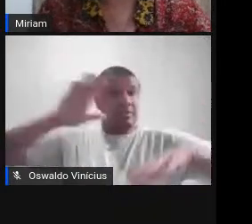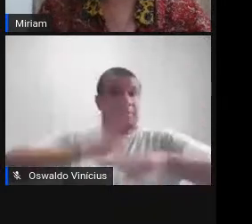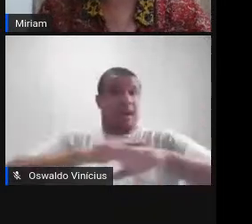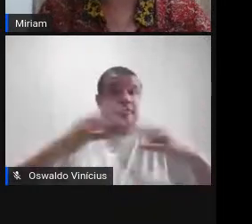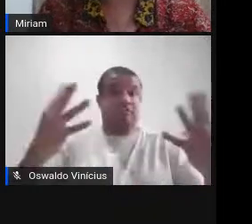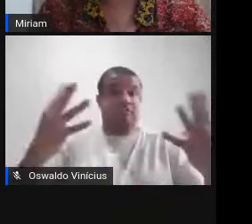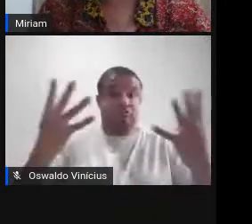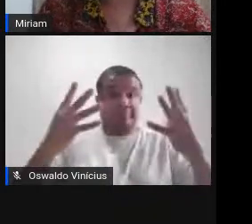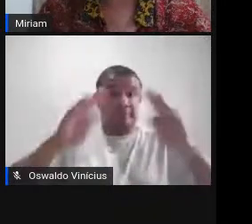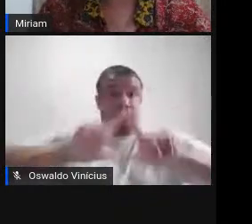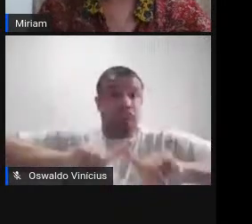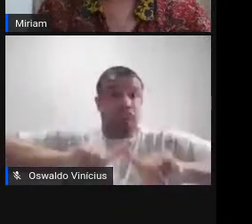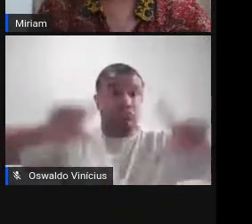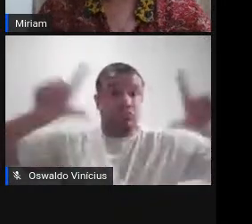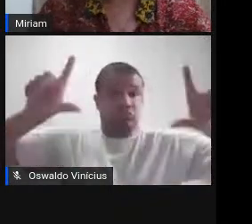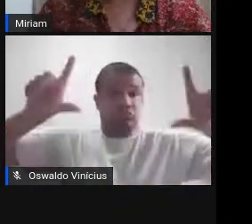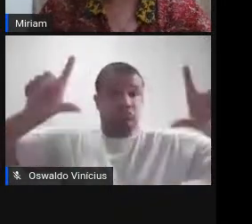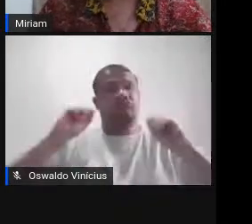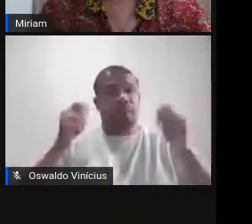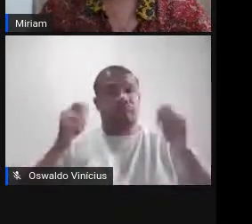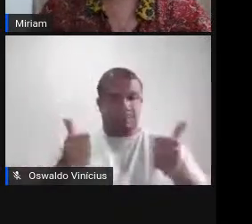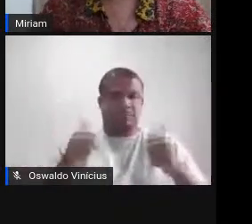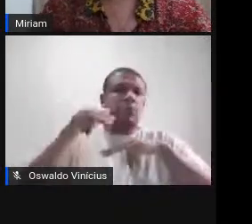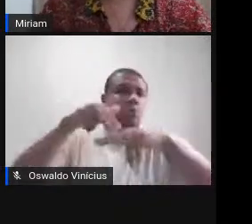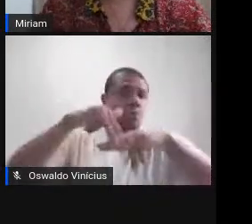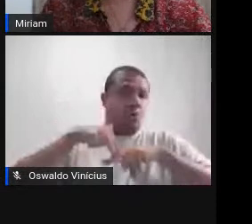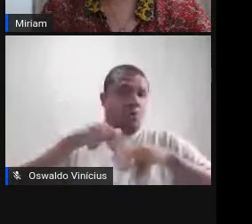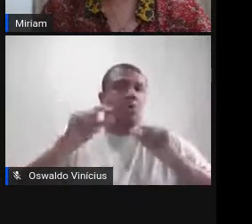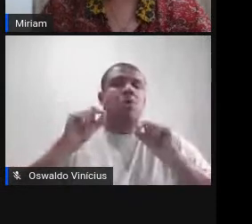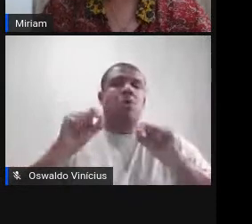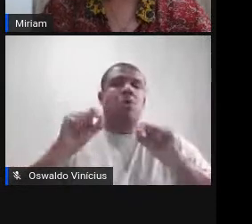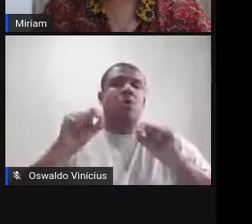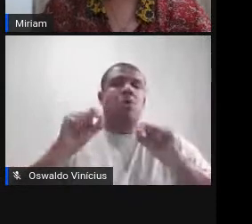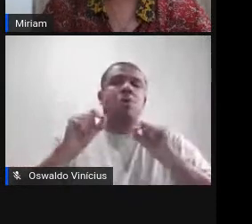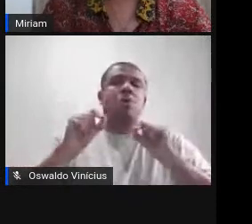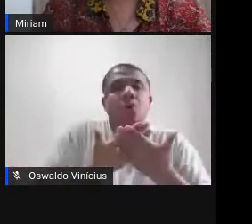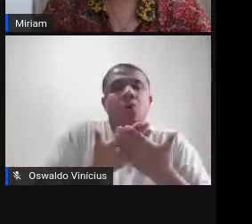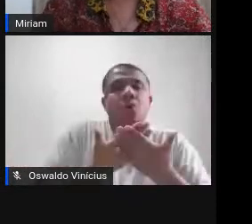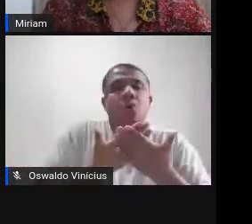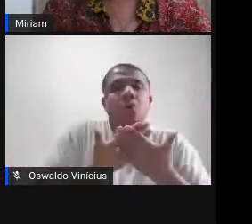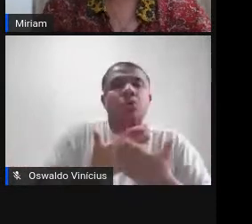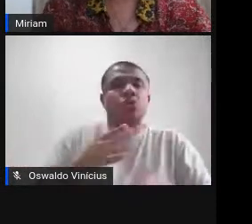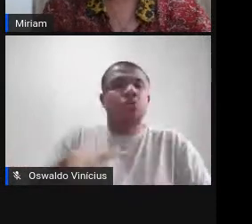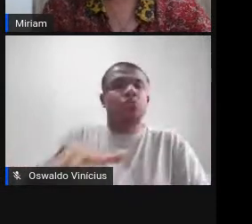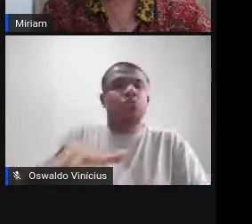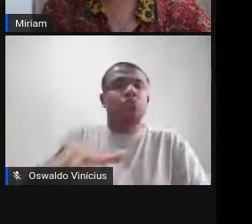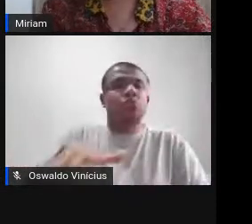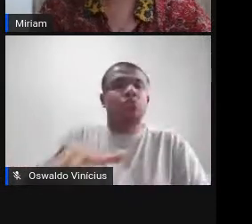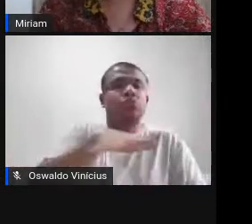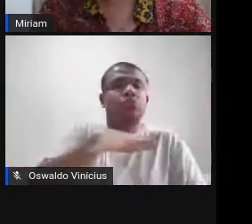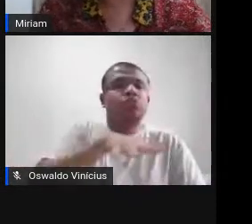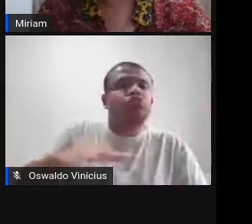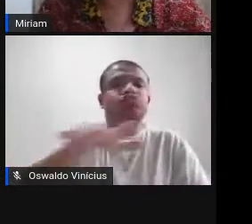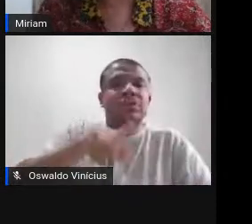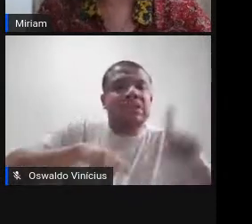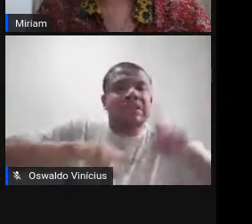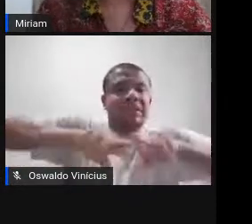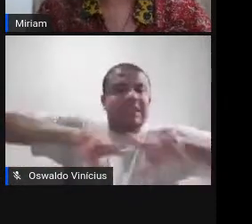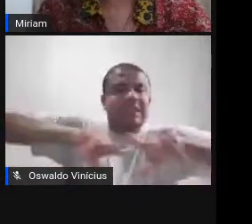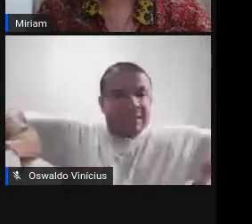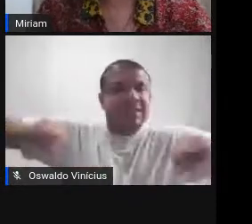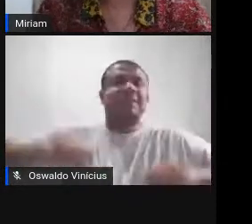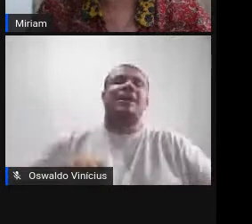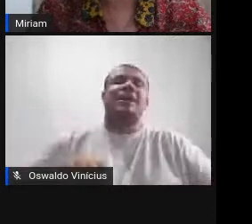processo de transformação. Portanto, os estudos da intermedialidade permitem investigações tanto de obras canônicas,